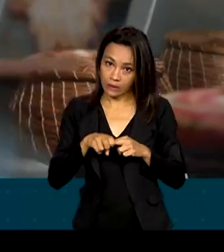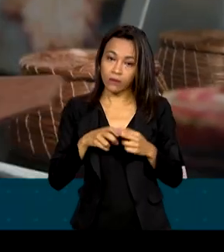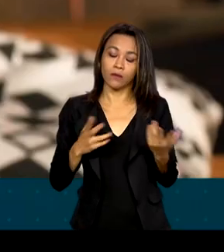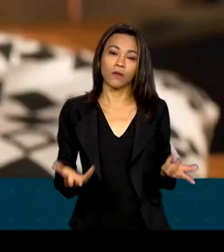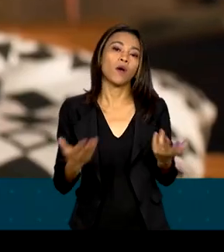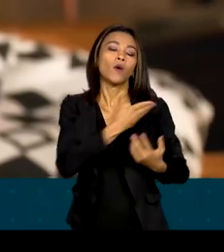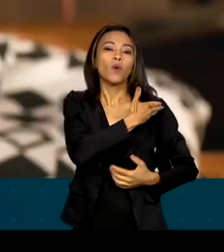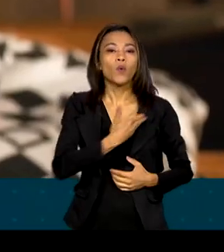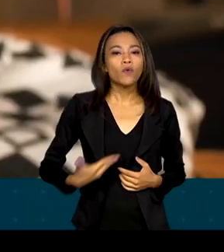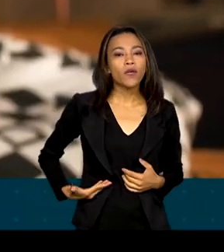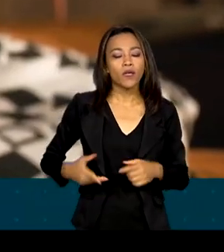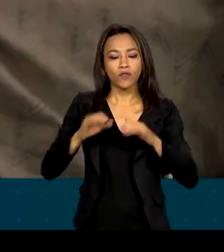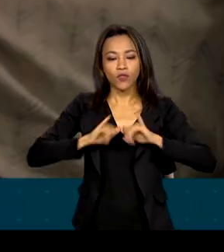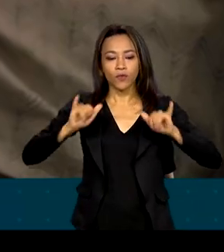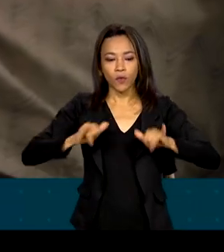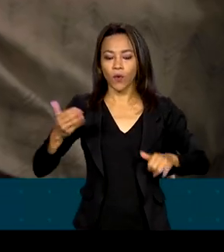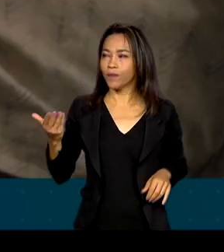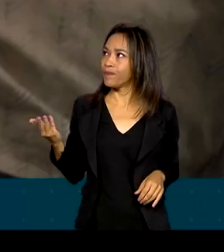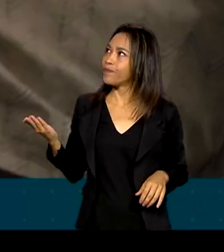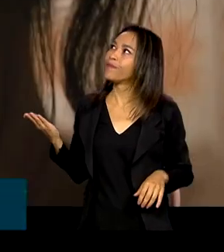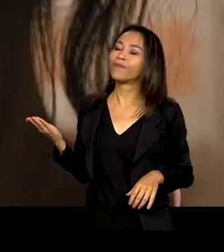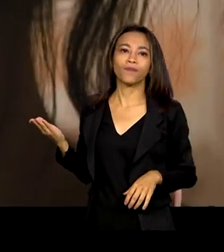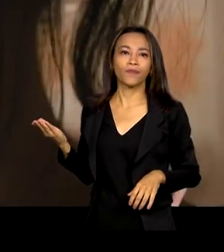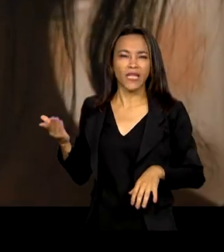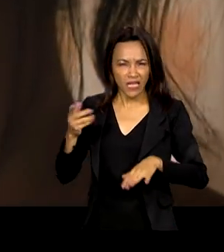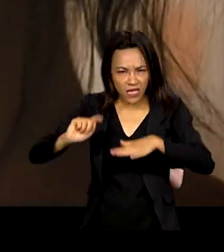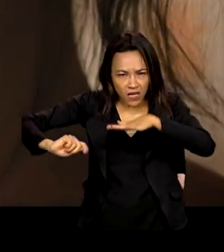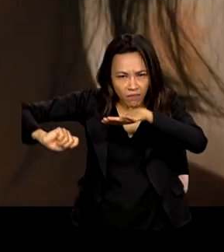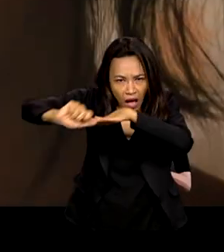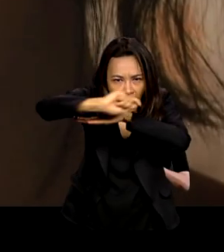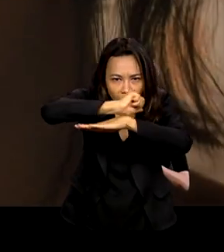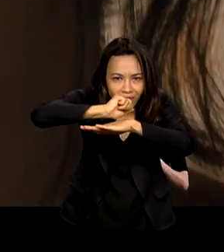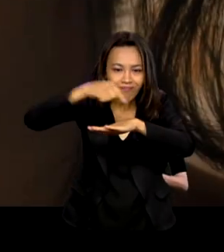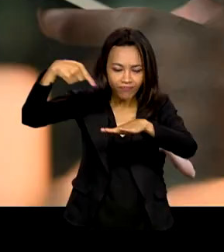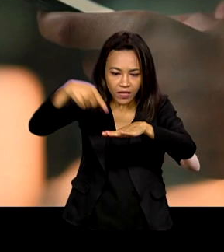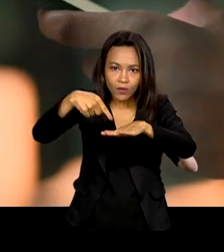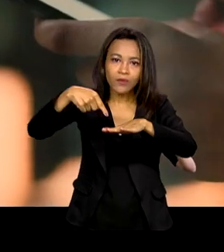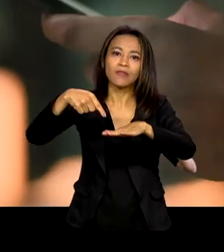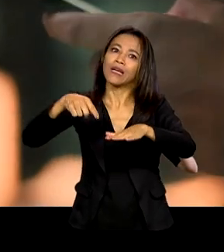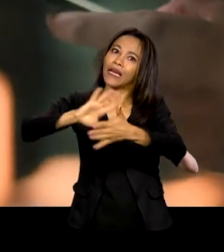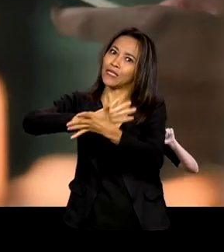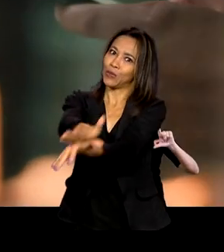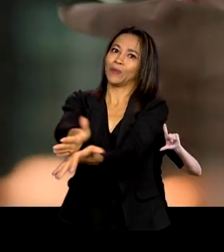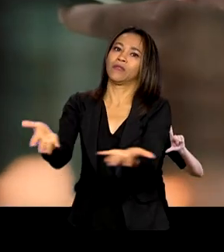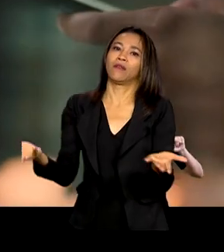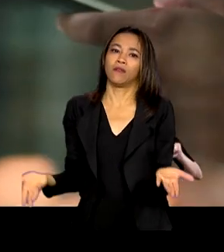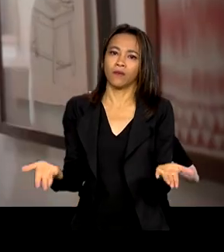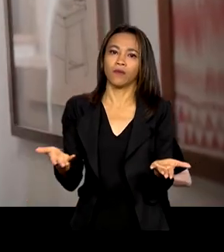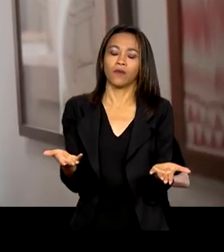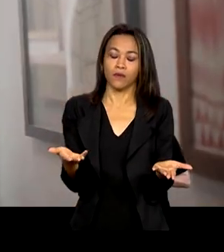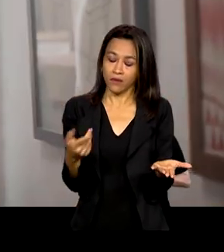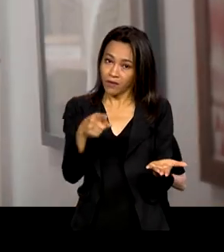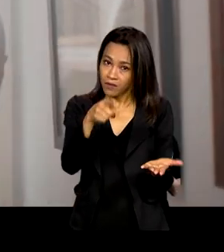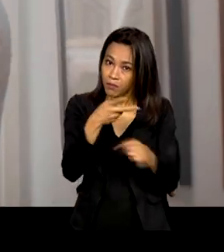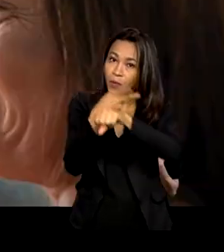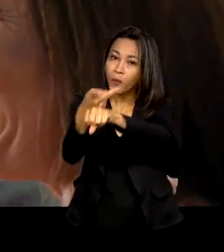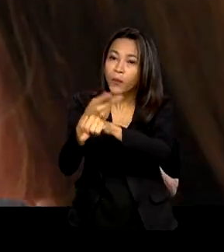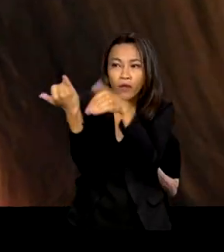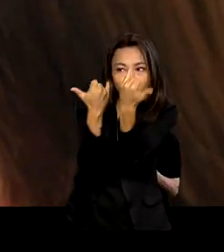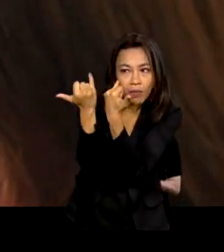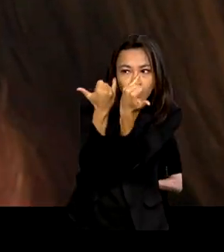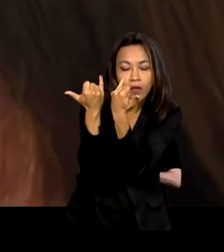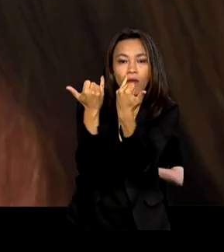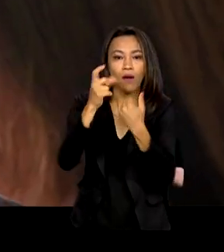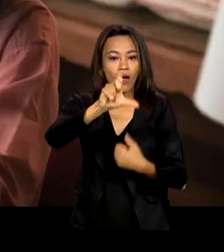o governo lançou a campanha Quem Espalha Fake News, Espalha Destruição. Informe-se. A vacina